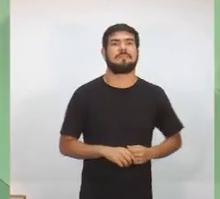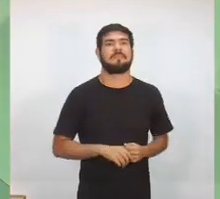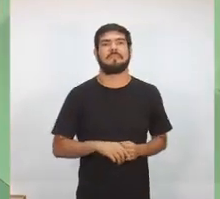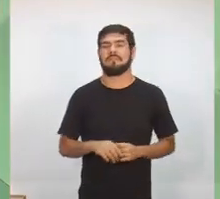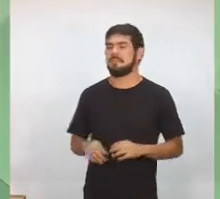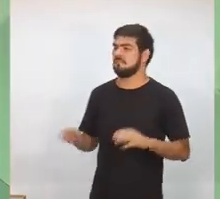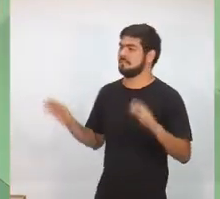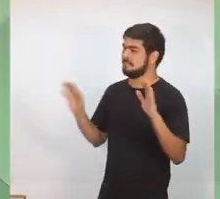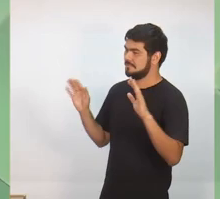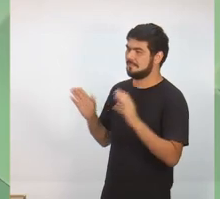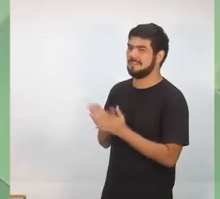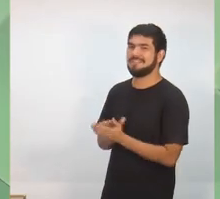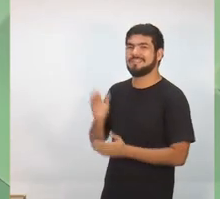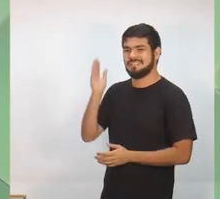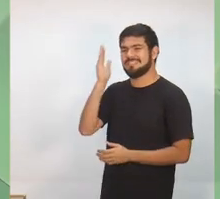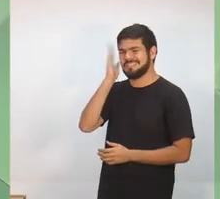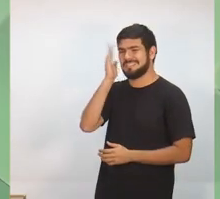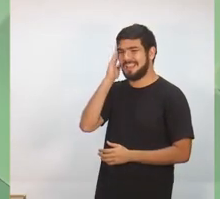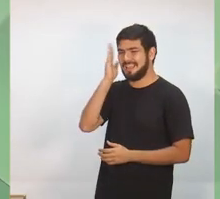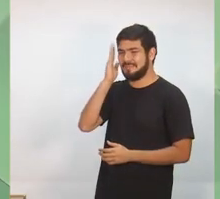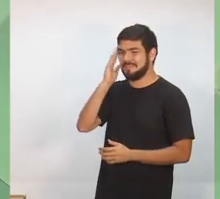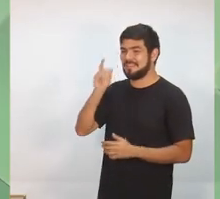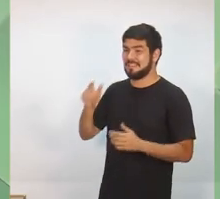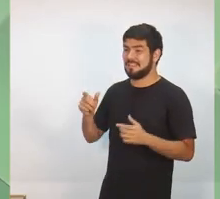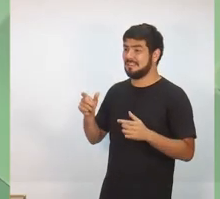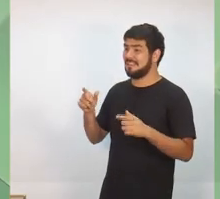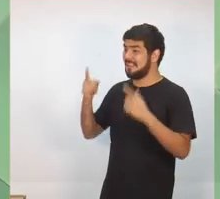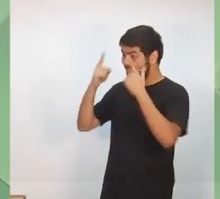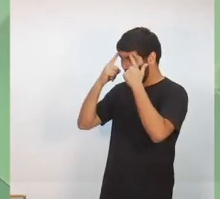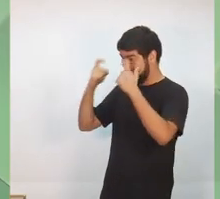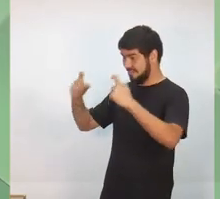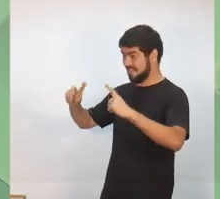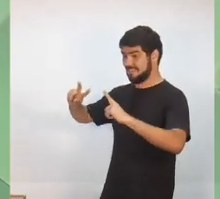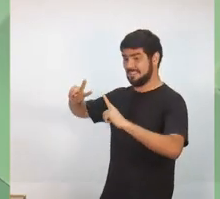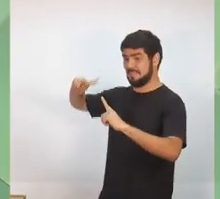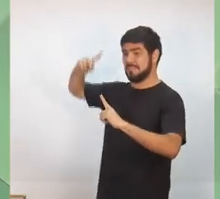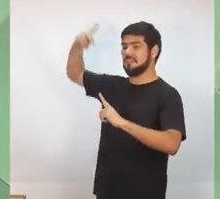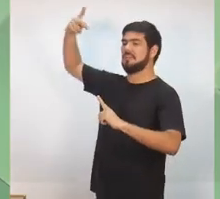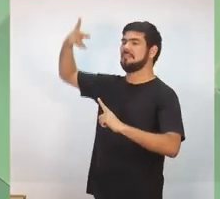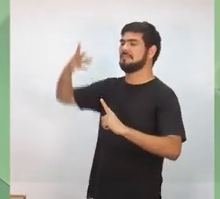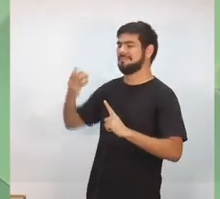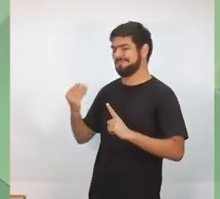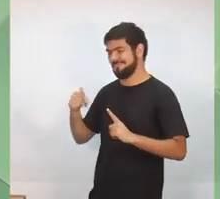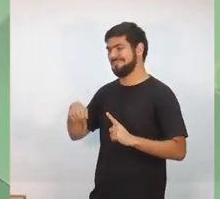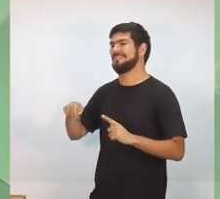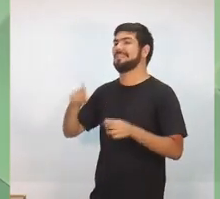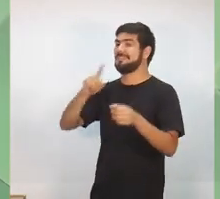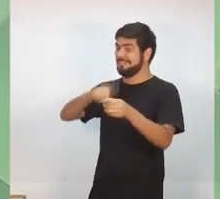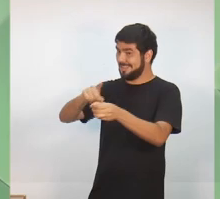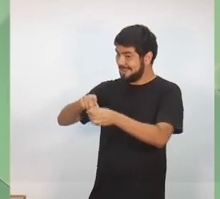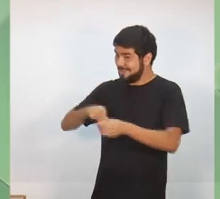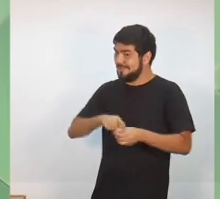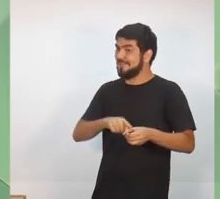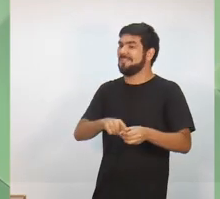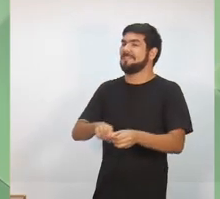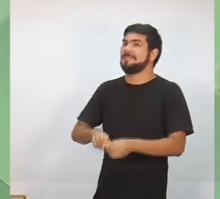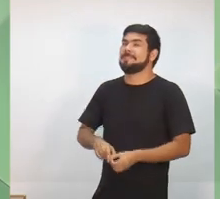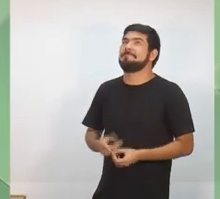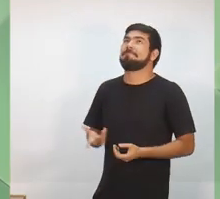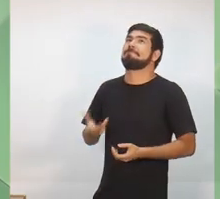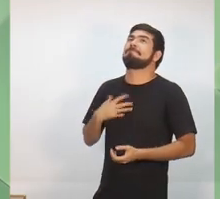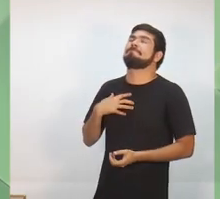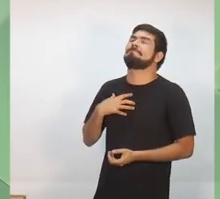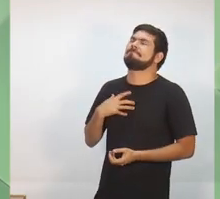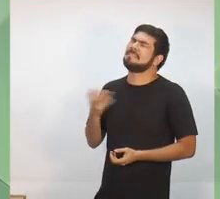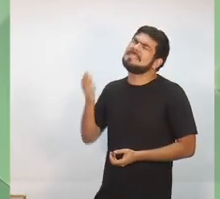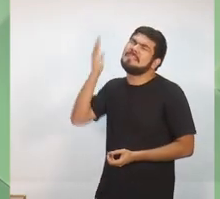Candidato Wilson, a gente sabe que a violência no estado do Amazonas tem aumentado e tem aumentado muito nos municípios do estado. Eu gostaria de saber